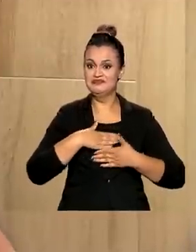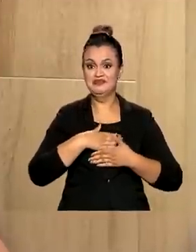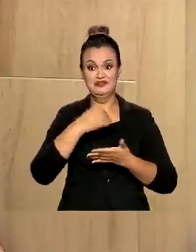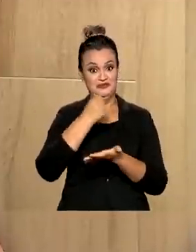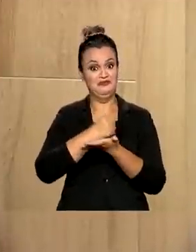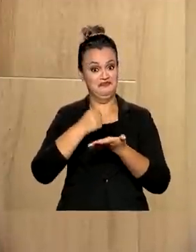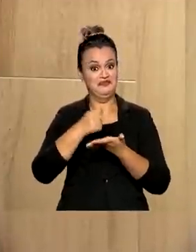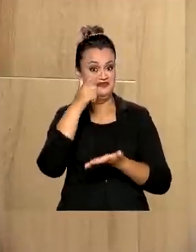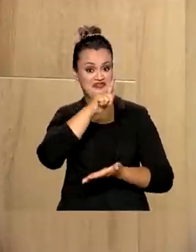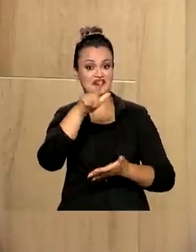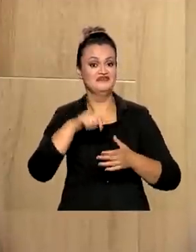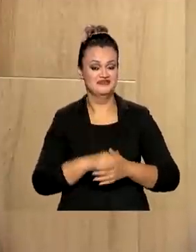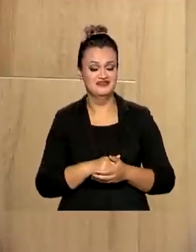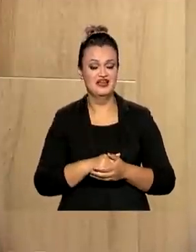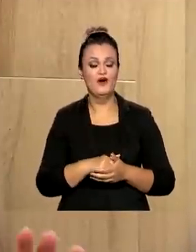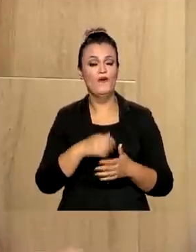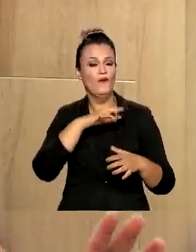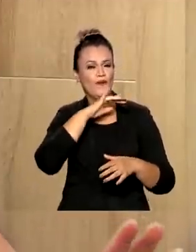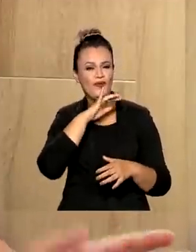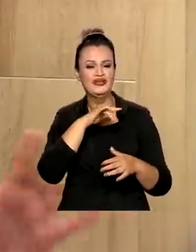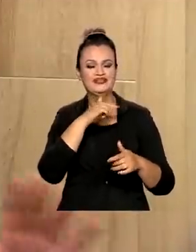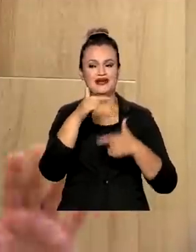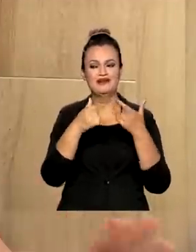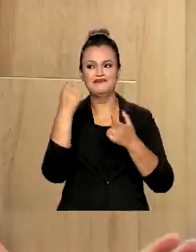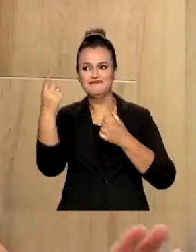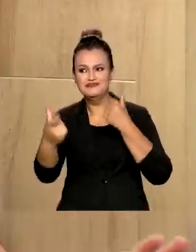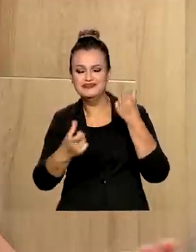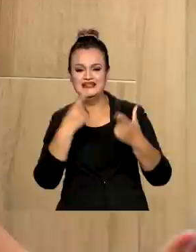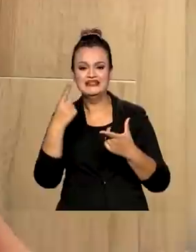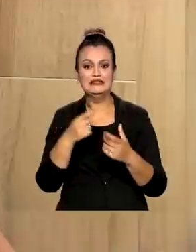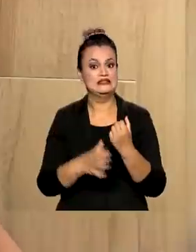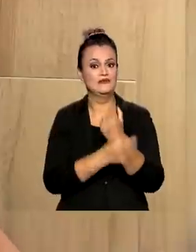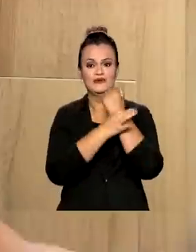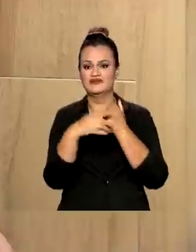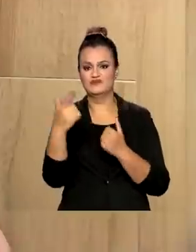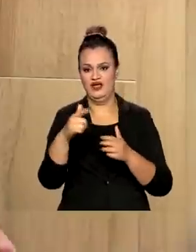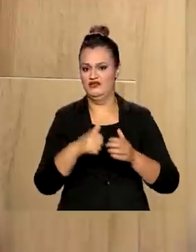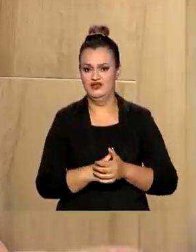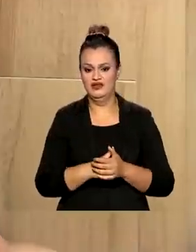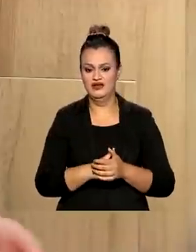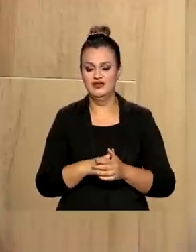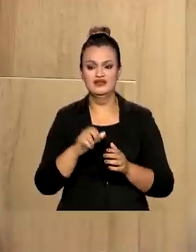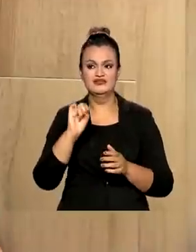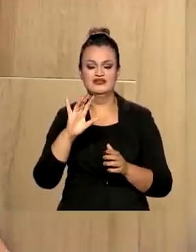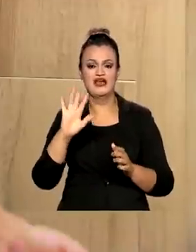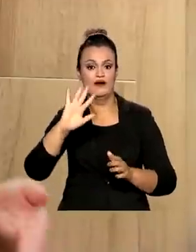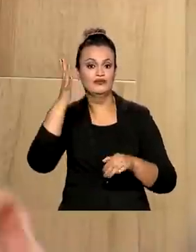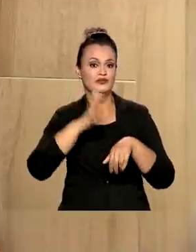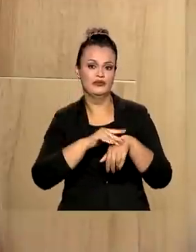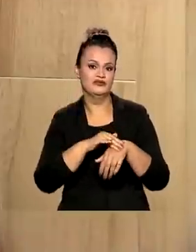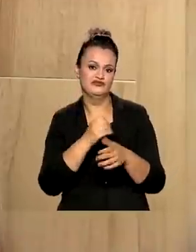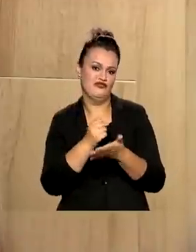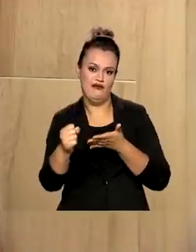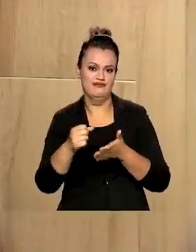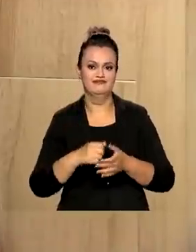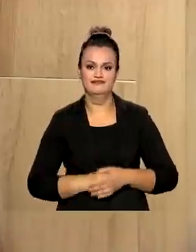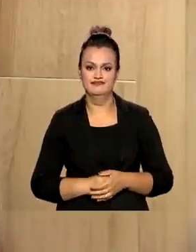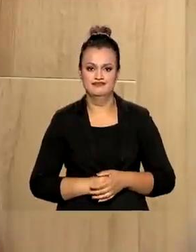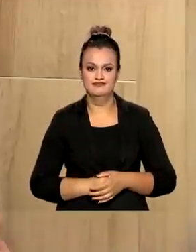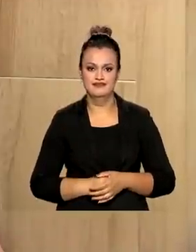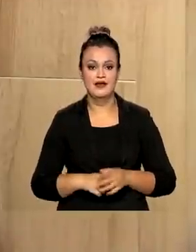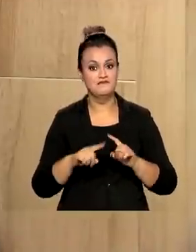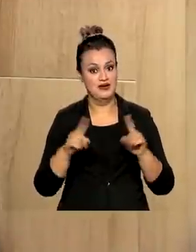fichada. Porque o ruim de você fazer bica é porque você não tem segurança. Se você adoeceu, você não recebe.